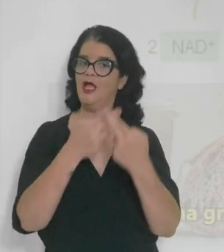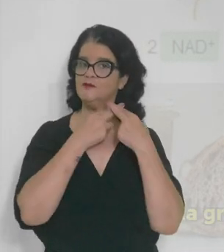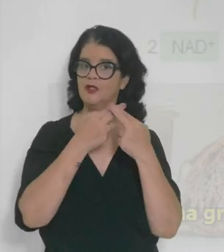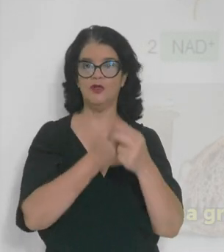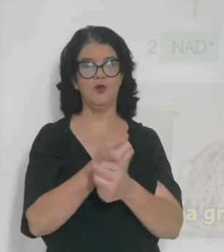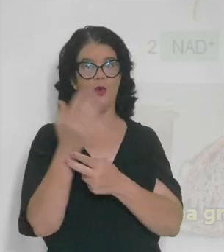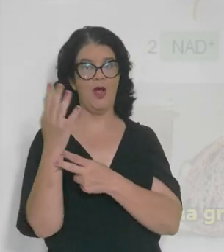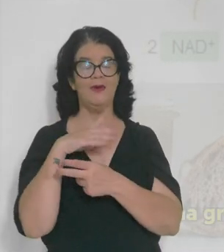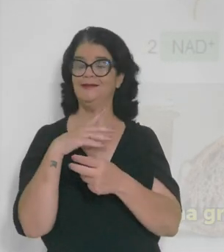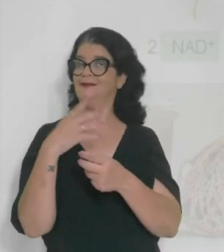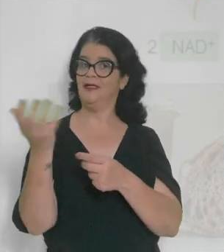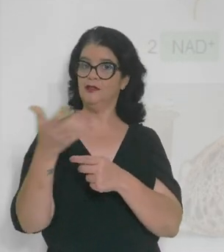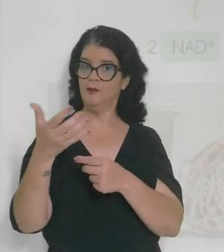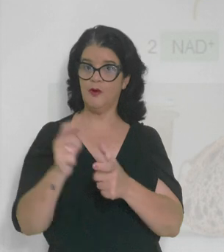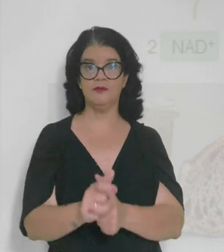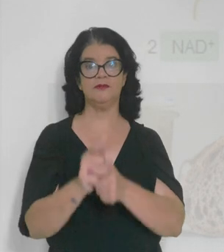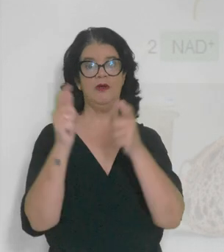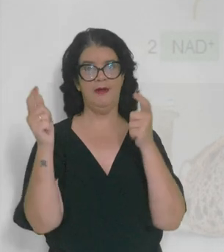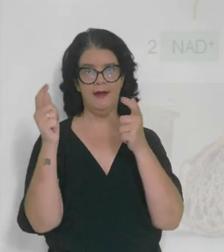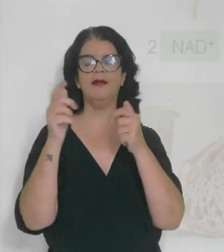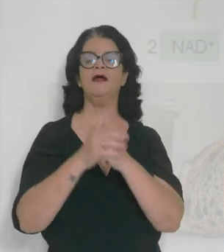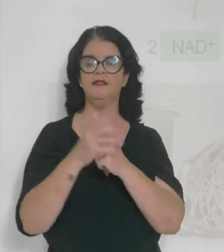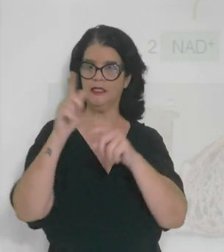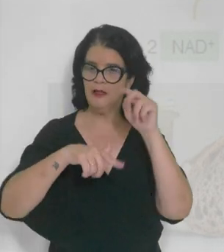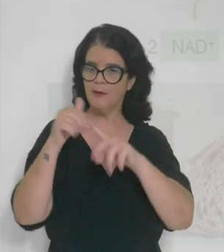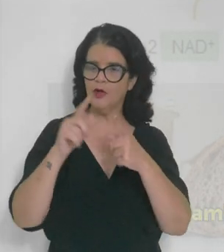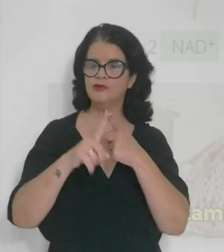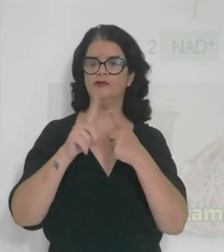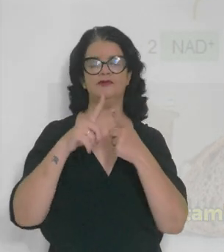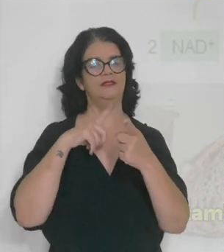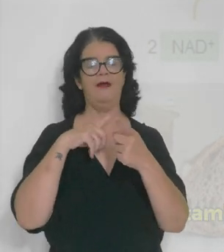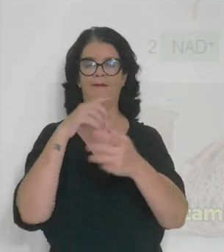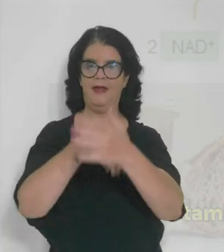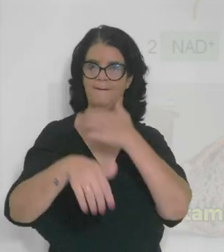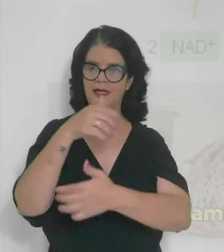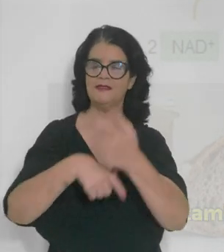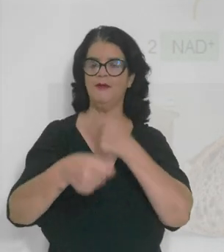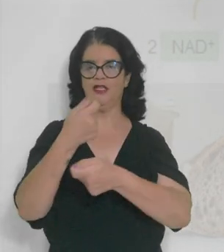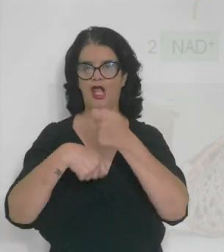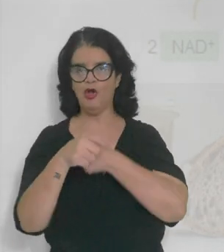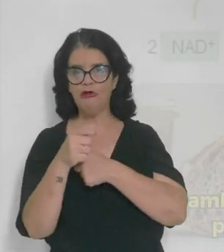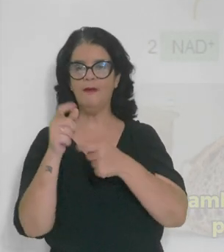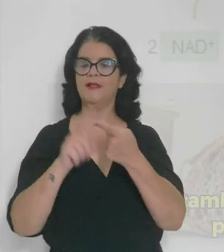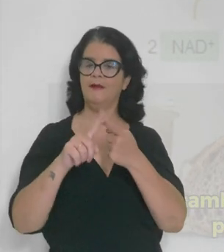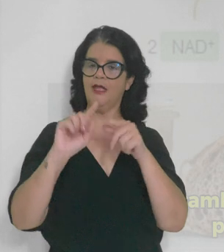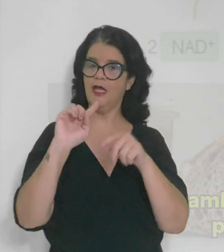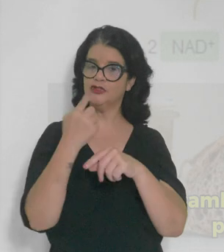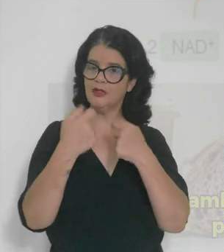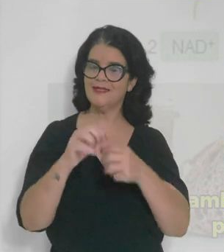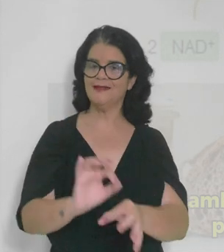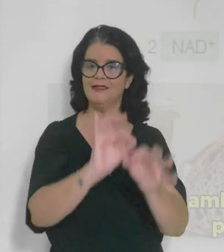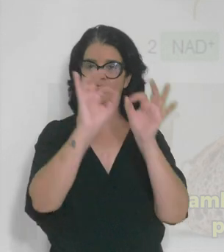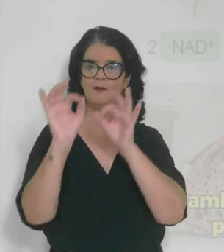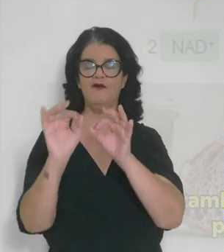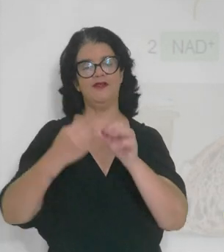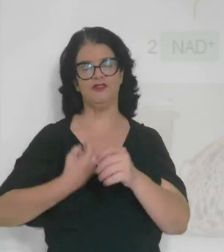uma grande quantidade de produção aí de produtos, né? E também participa na economia. E também a gente precisa desse